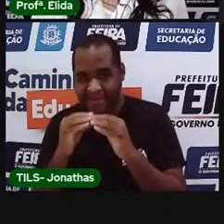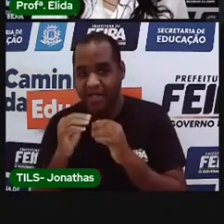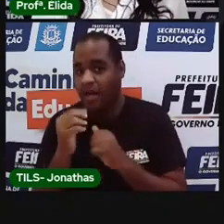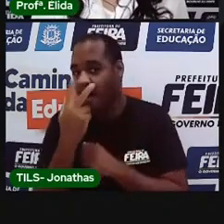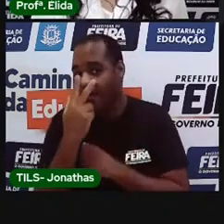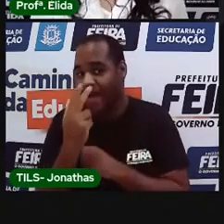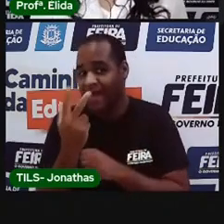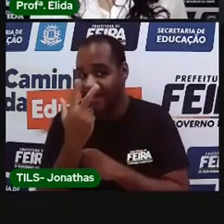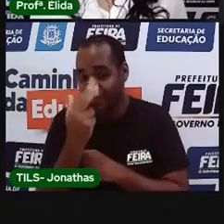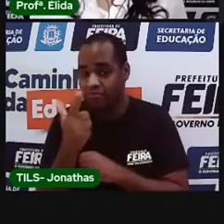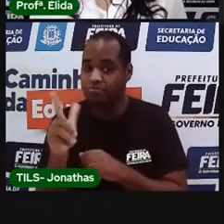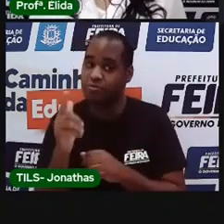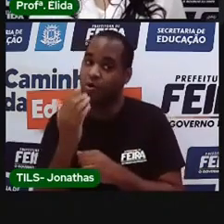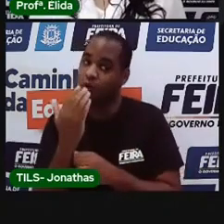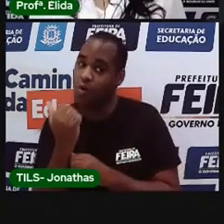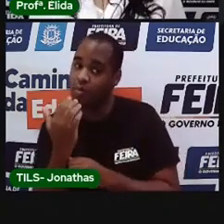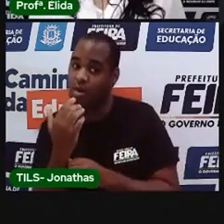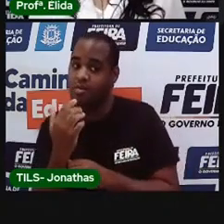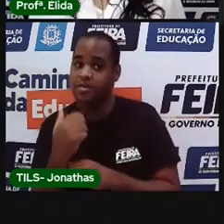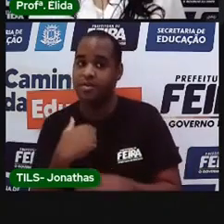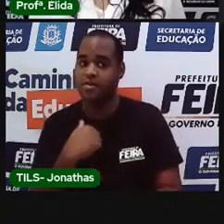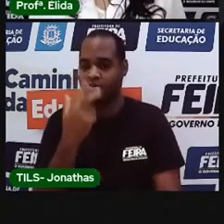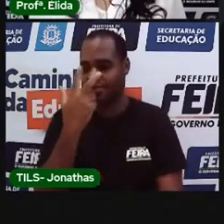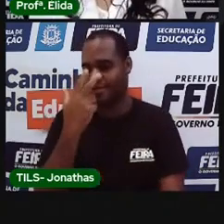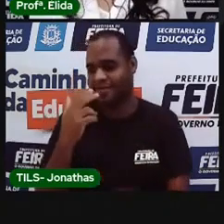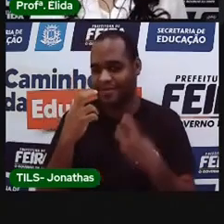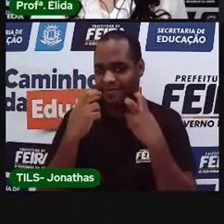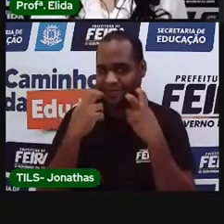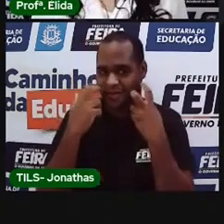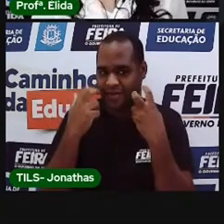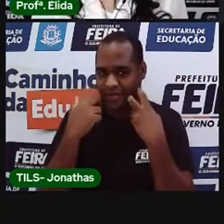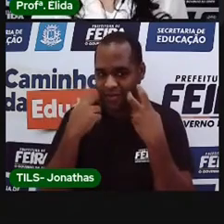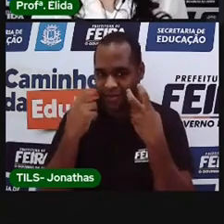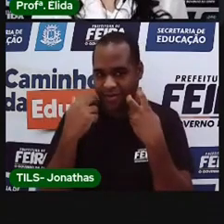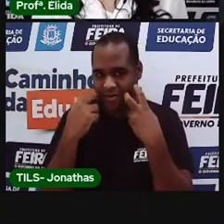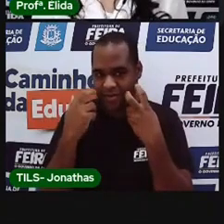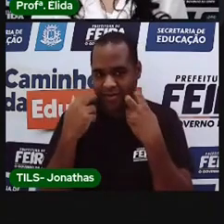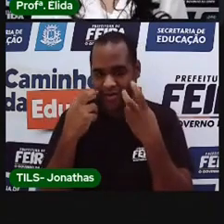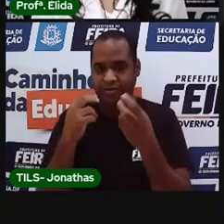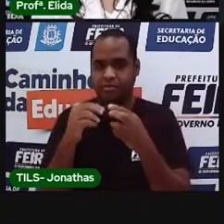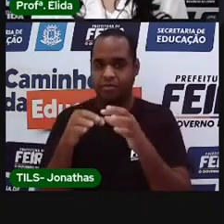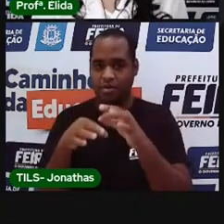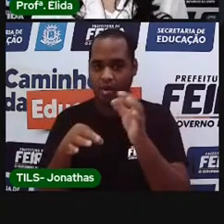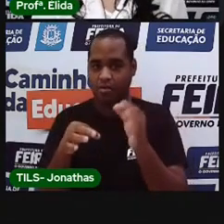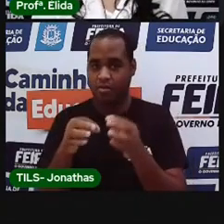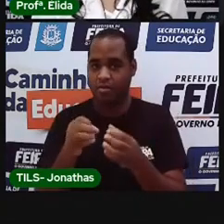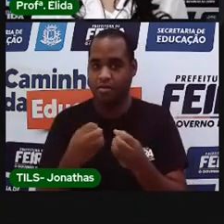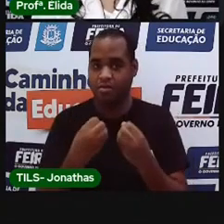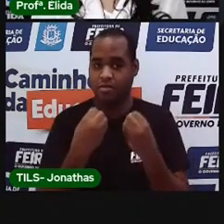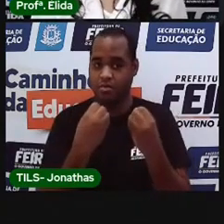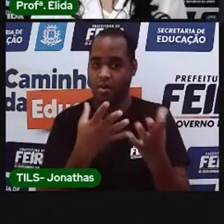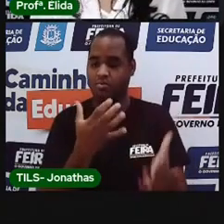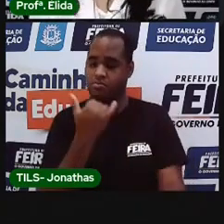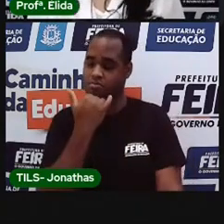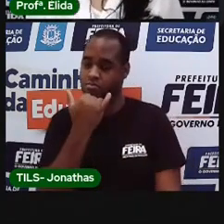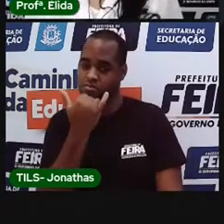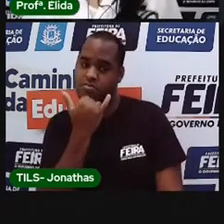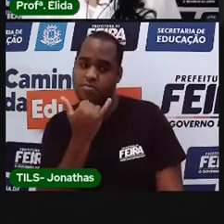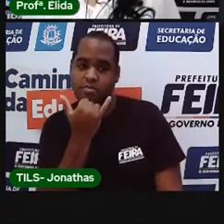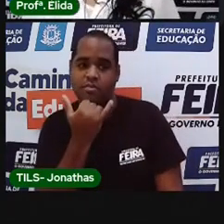comeu. Depois, eu acho que ela ficou com vergonha e fez um bilhetinho se desculpando.